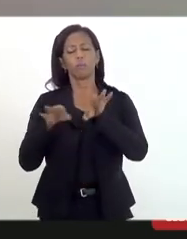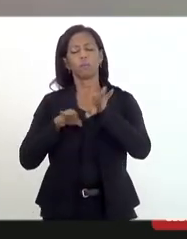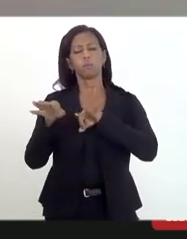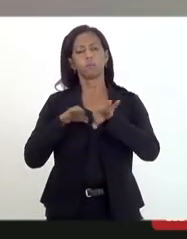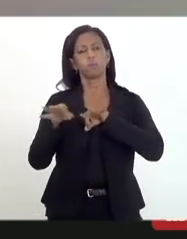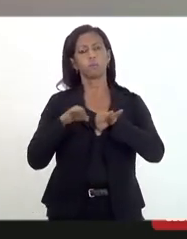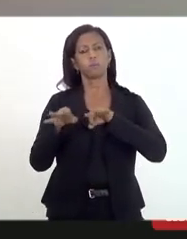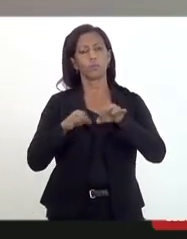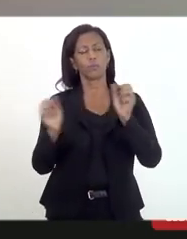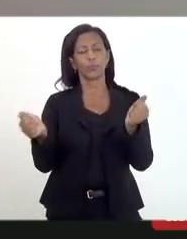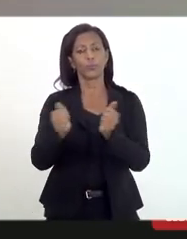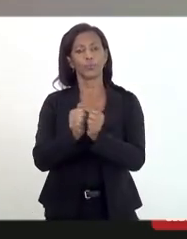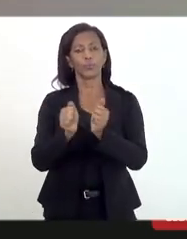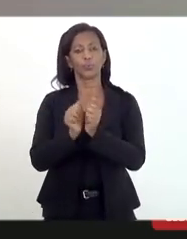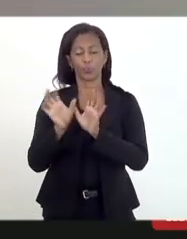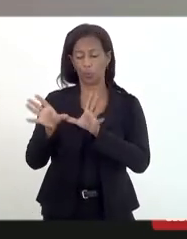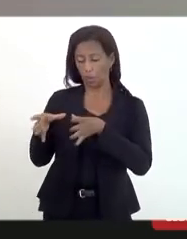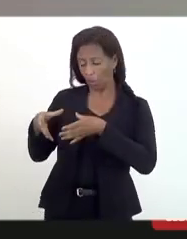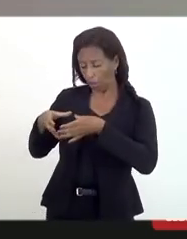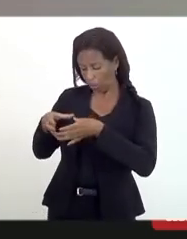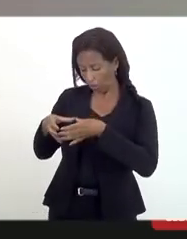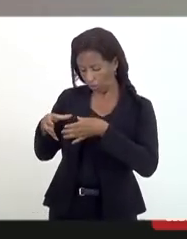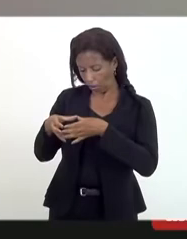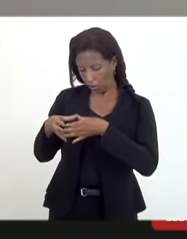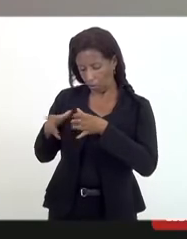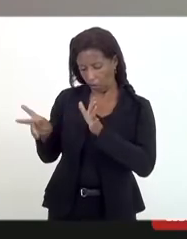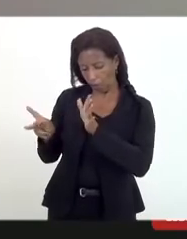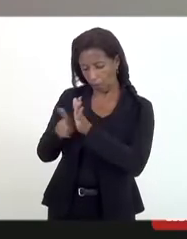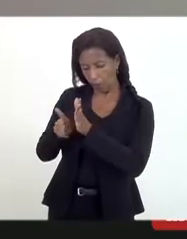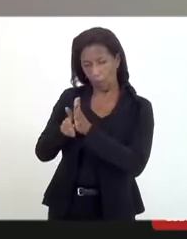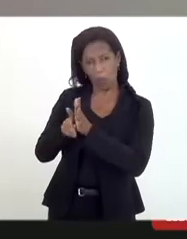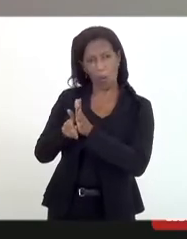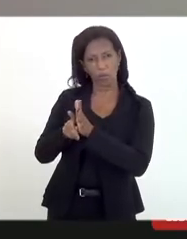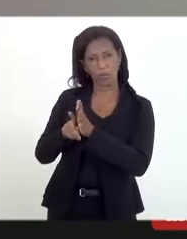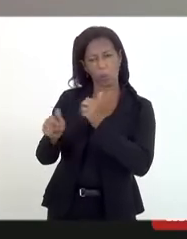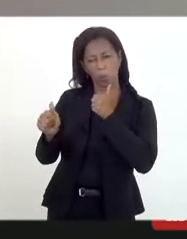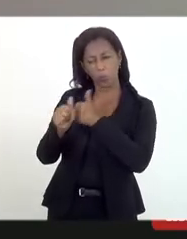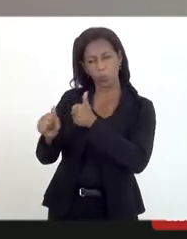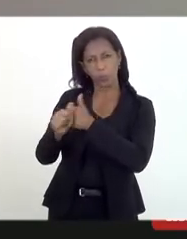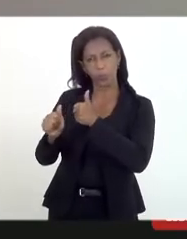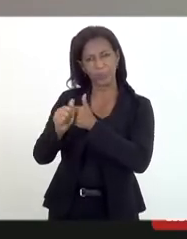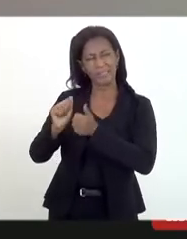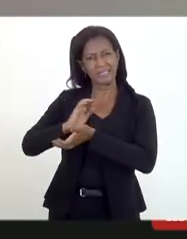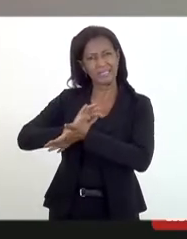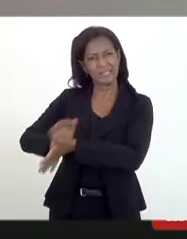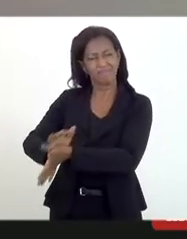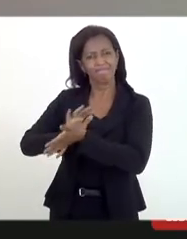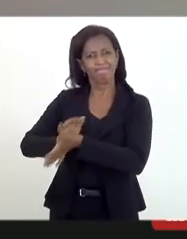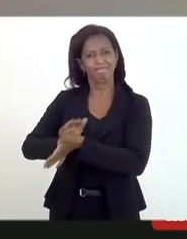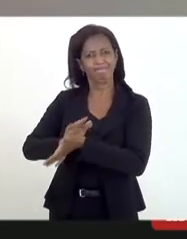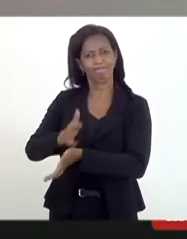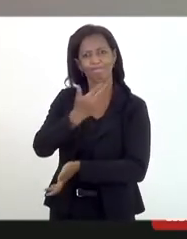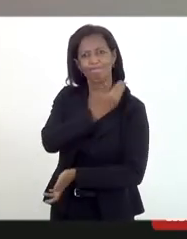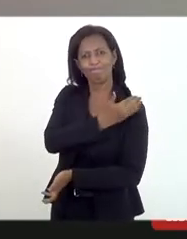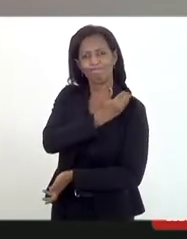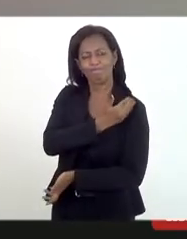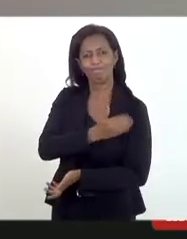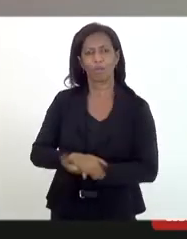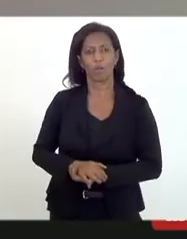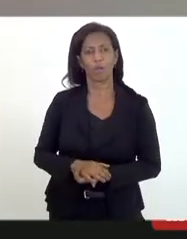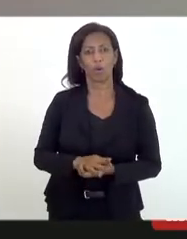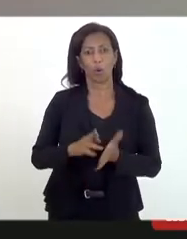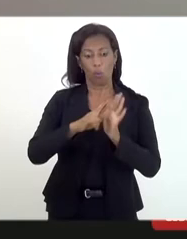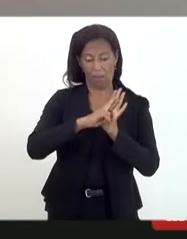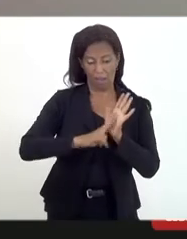Produzi, junto com o Grupo de Prevenção e Enfrentamento ao Racismo, um relatório de âmbito nacional